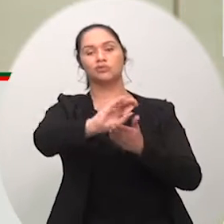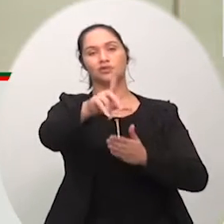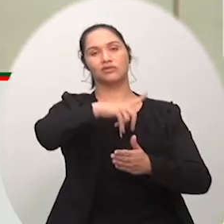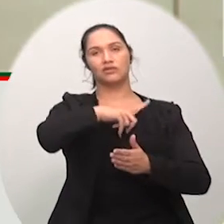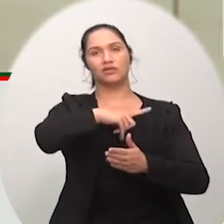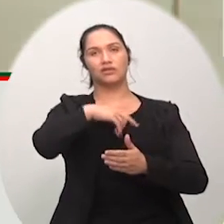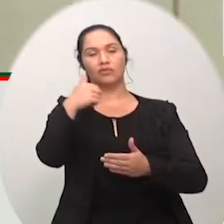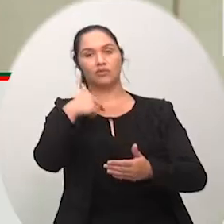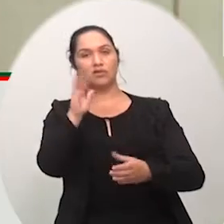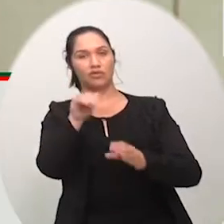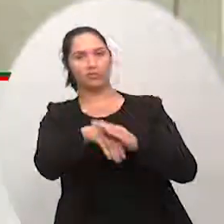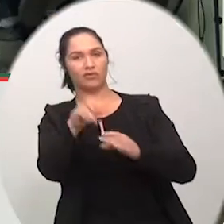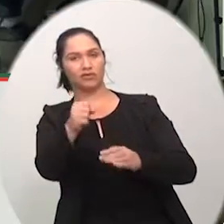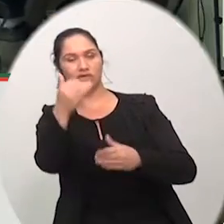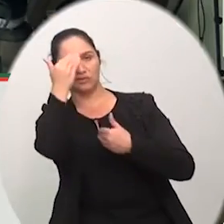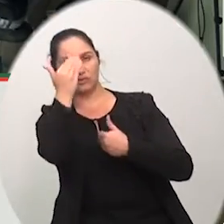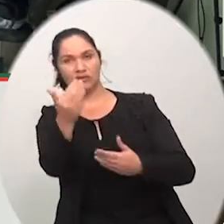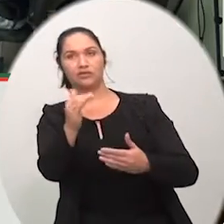vereador muito obrigado